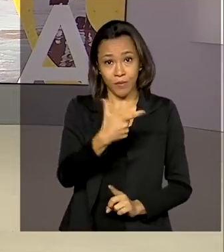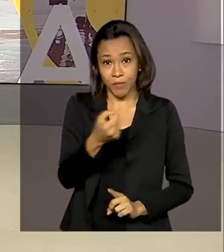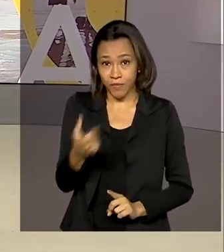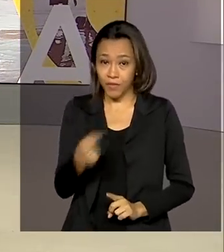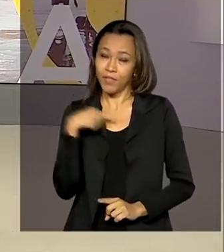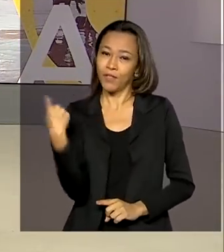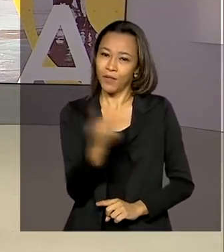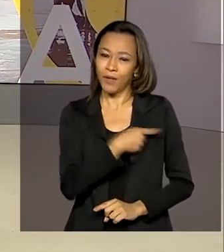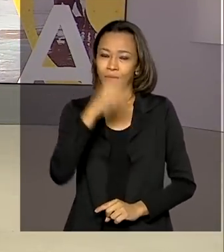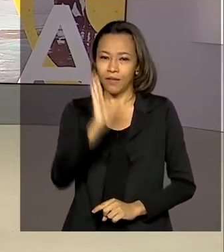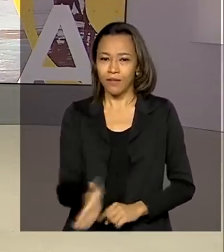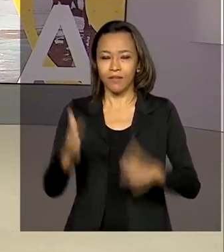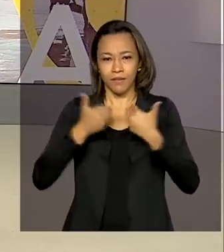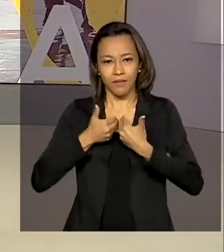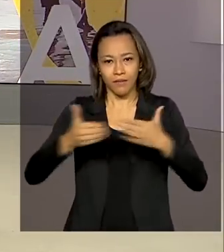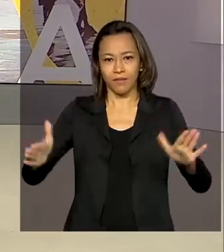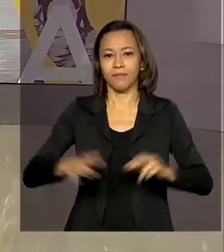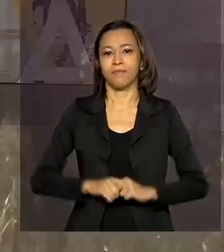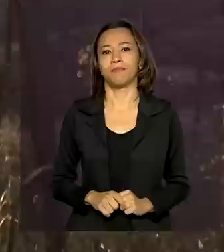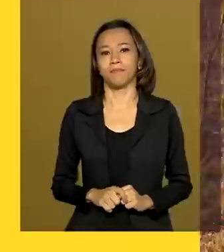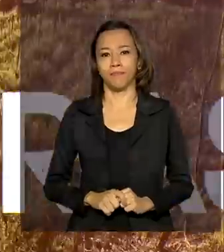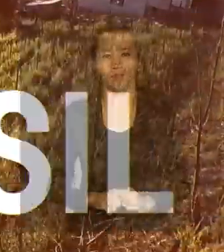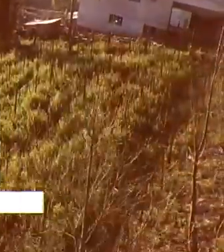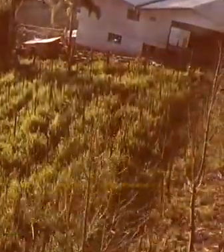O Brasil em Dia já está no ar.